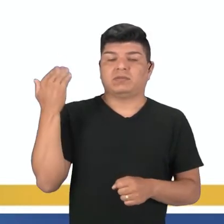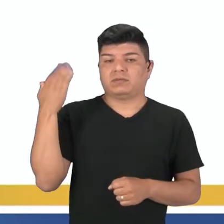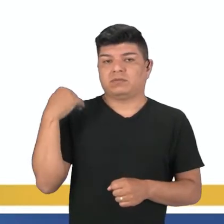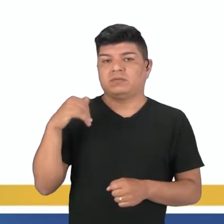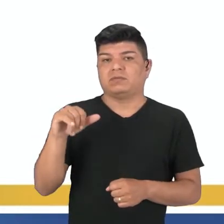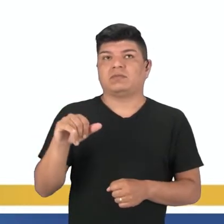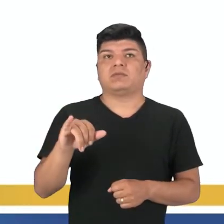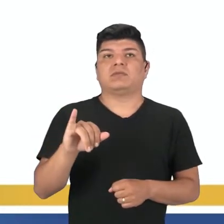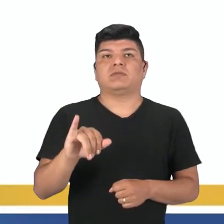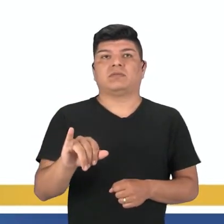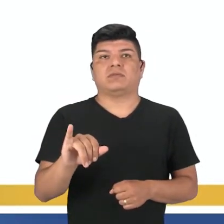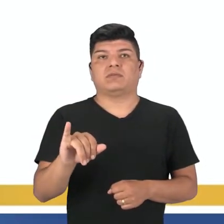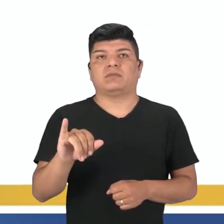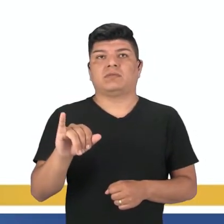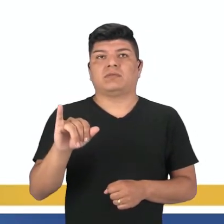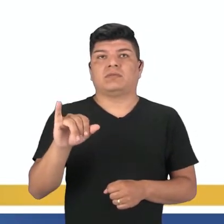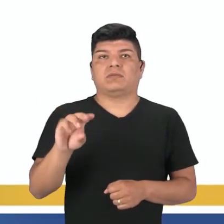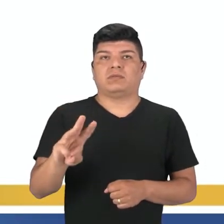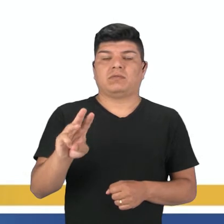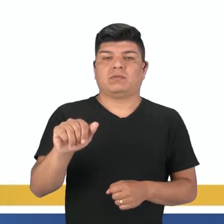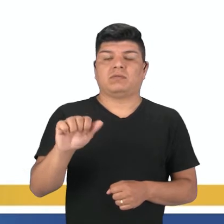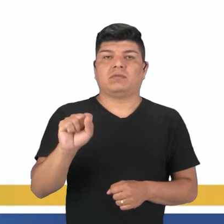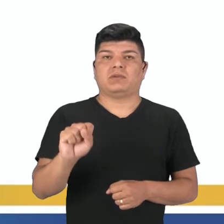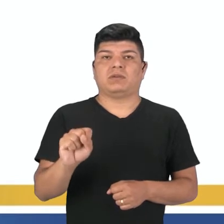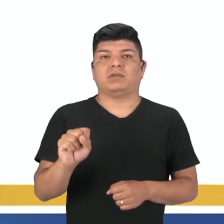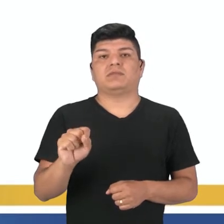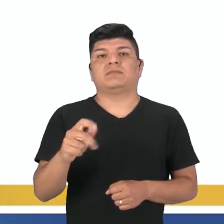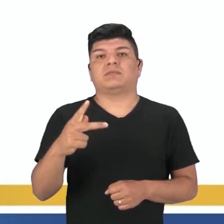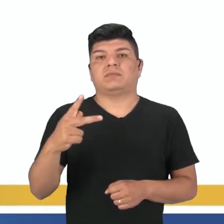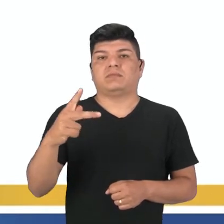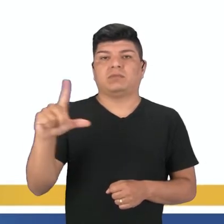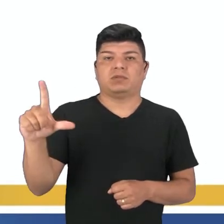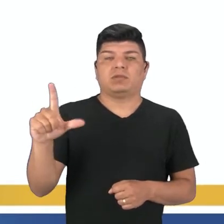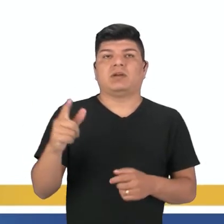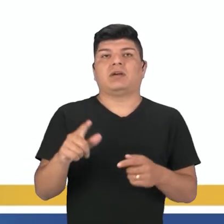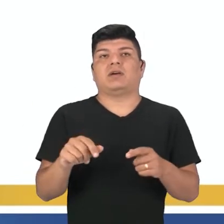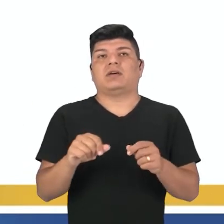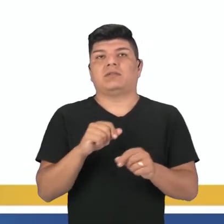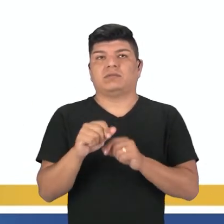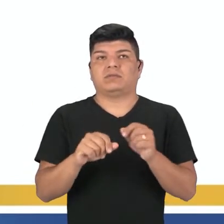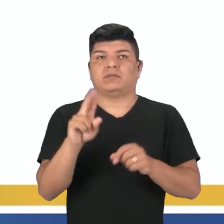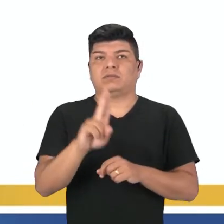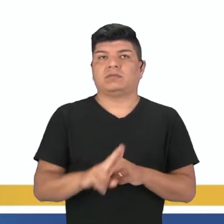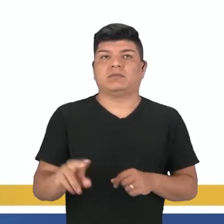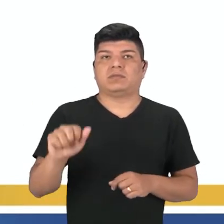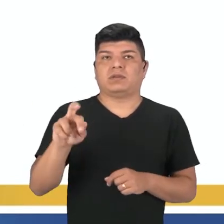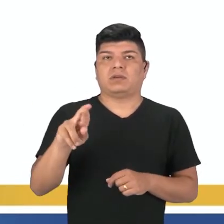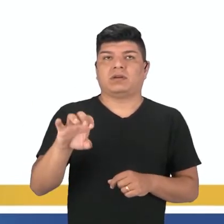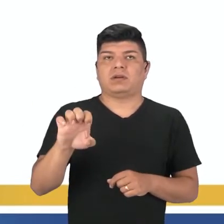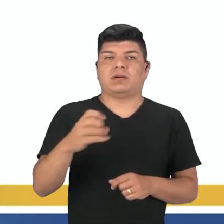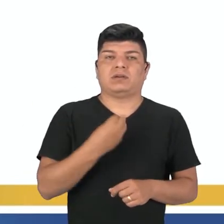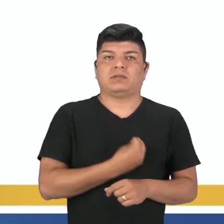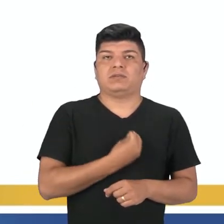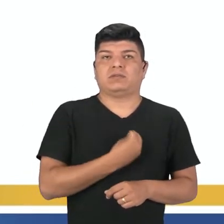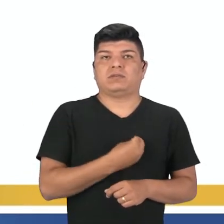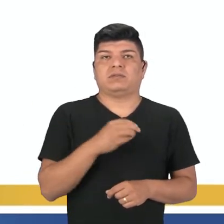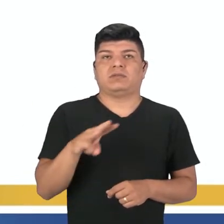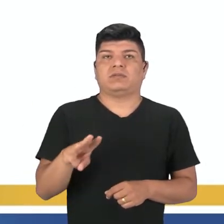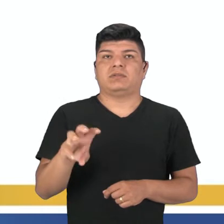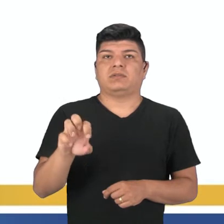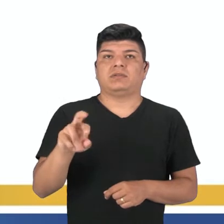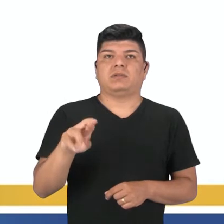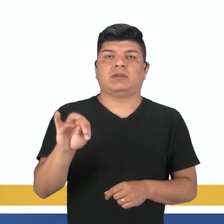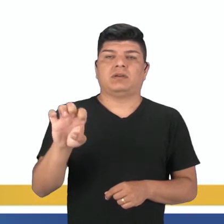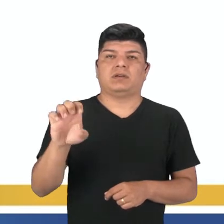passado, was. Para os plurais, que é we, you e they, você vai usar are no presente e